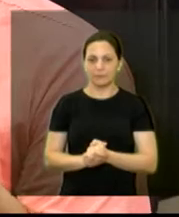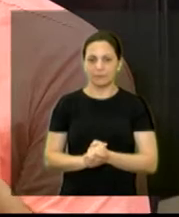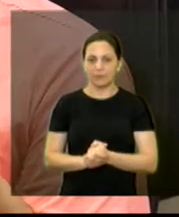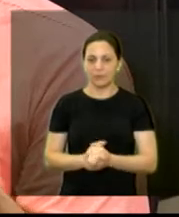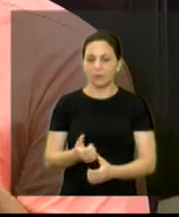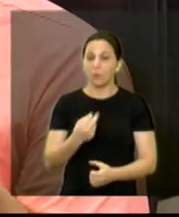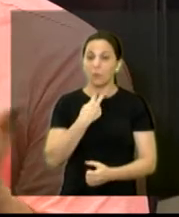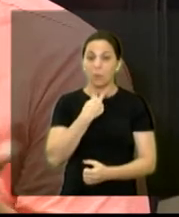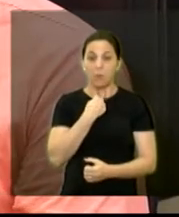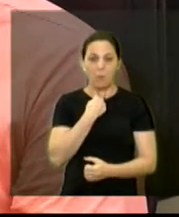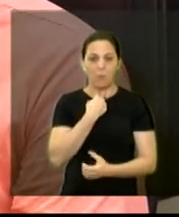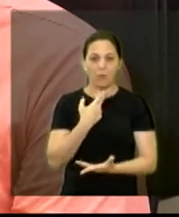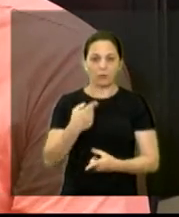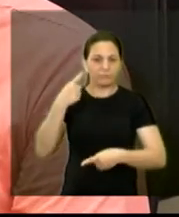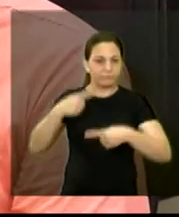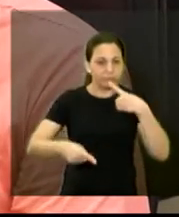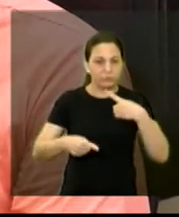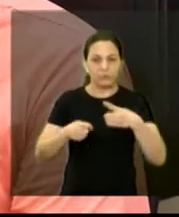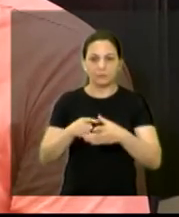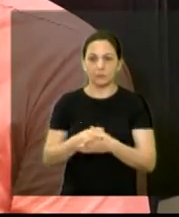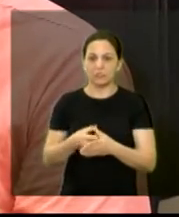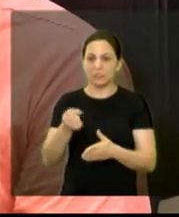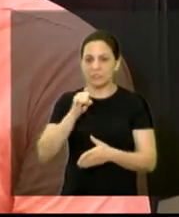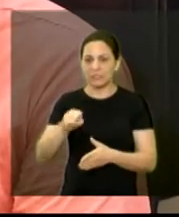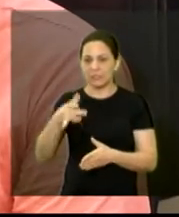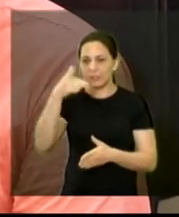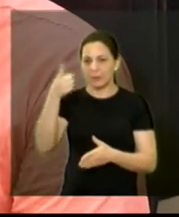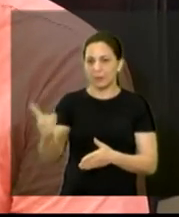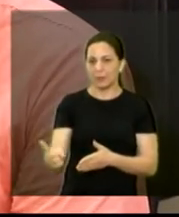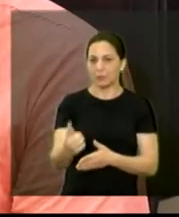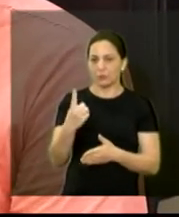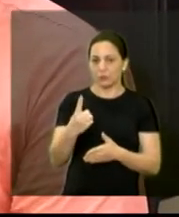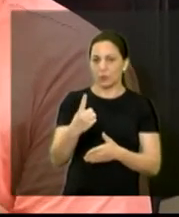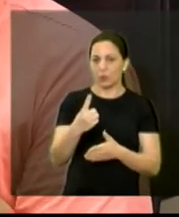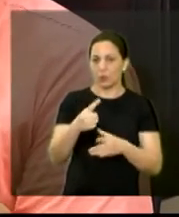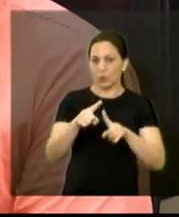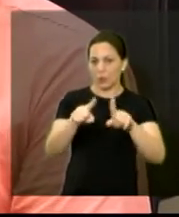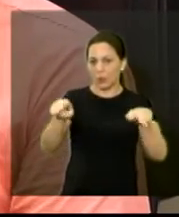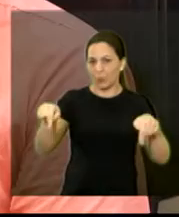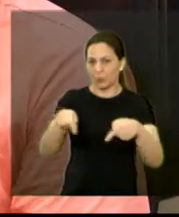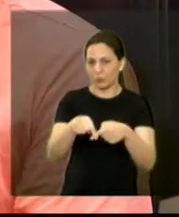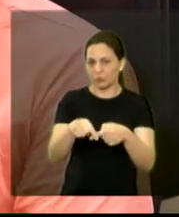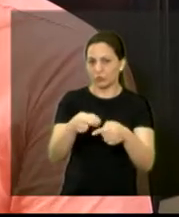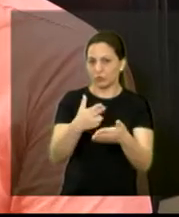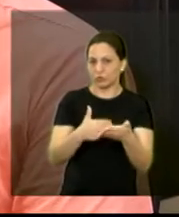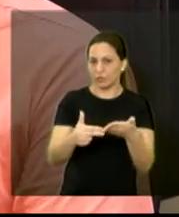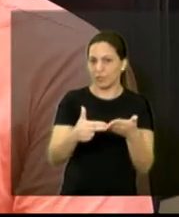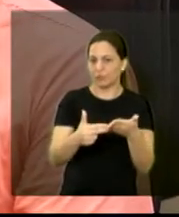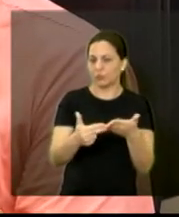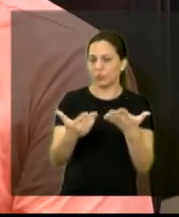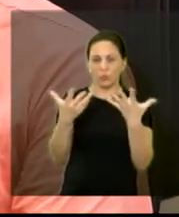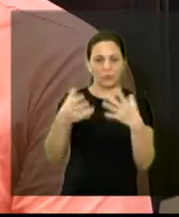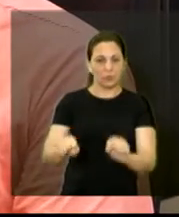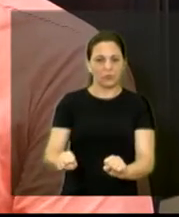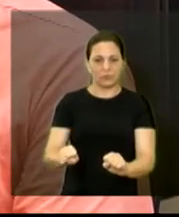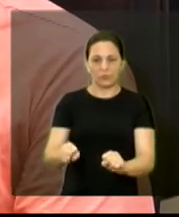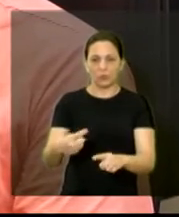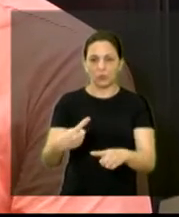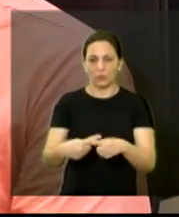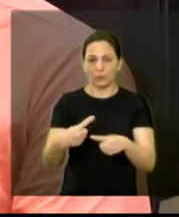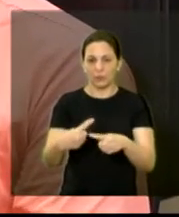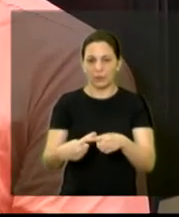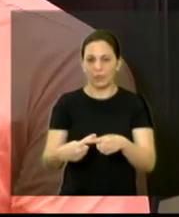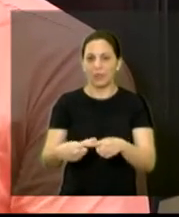se alguém entrar com algum projeto automaticamente ele vai ser indeferido que a prefeitura ou o município assinou um termo de